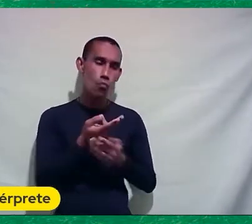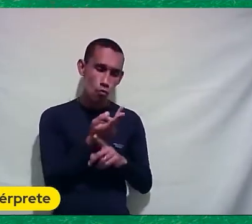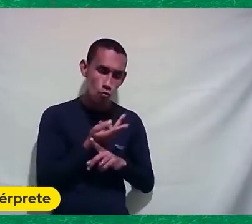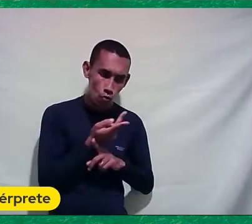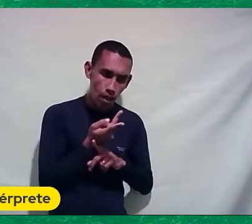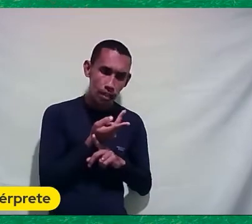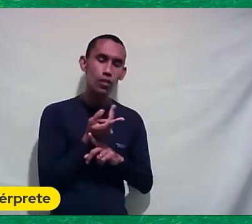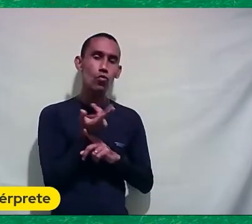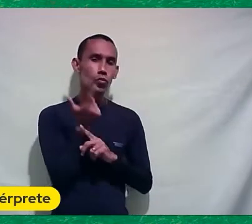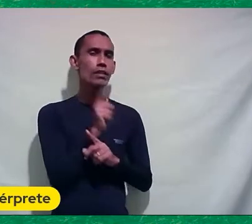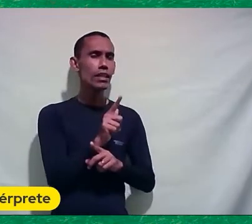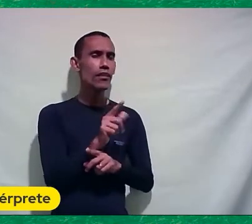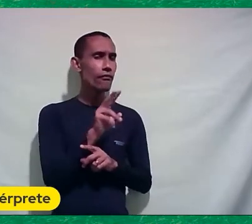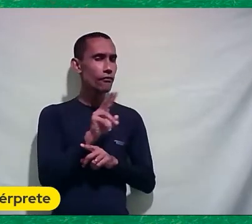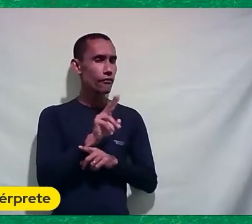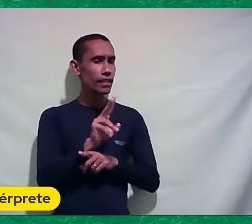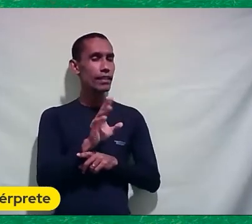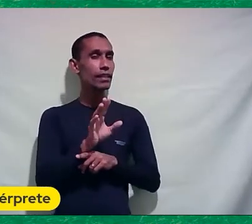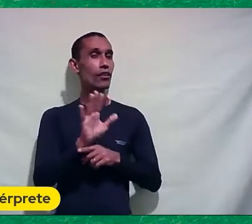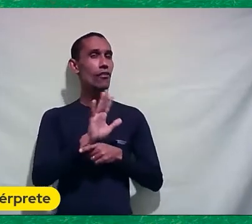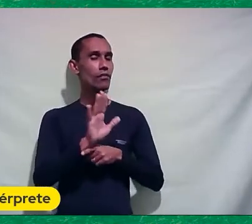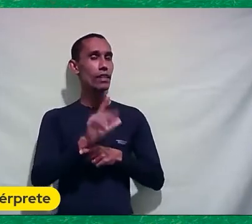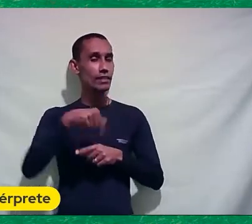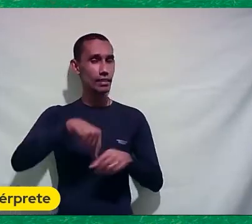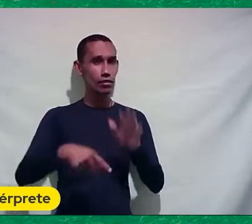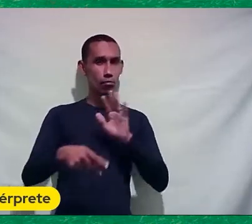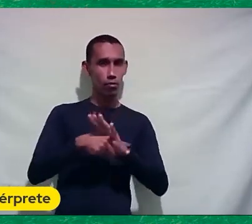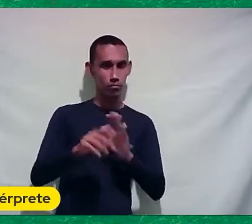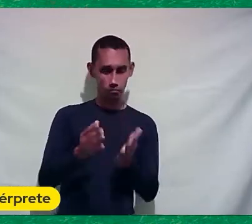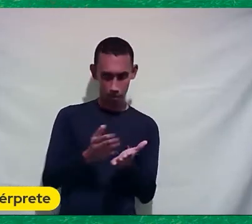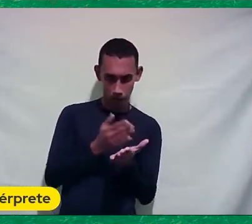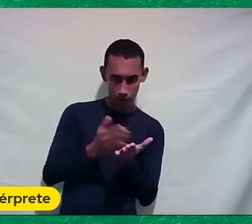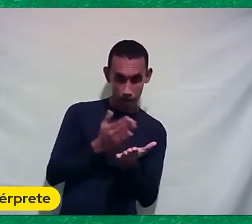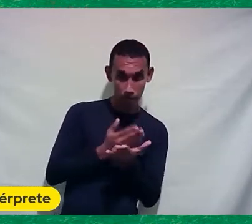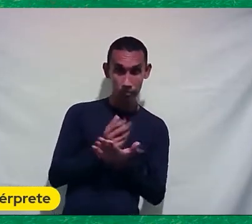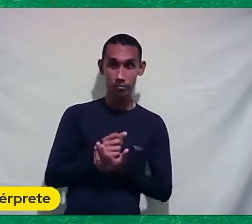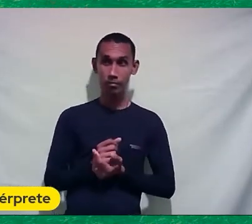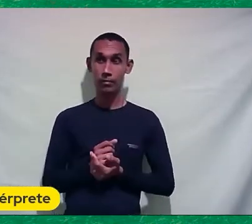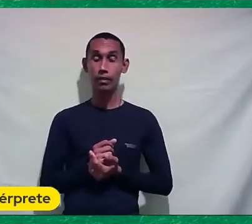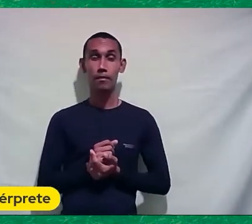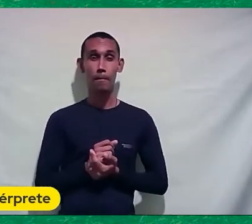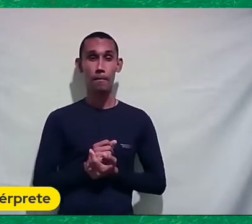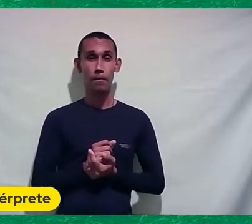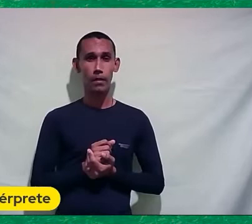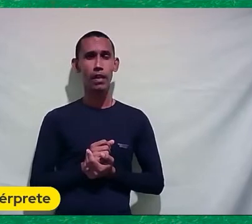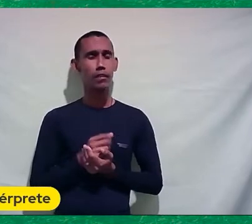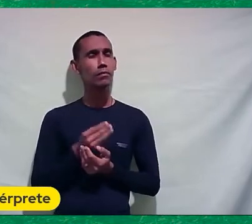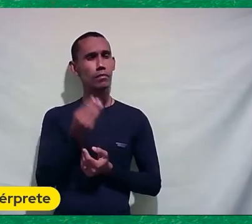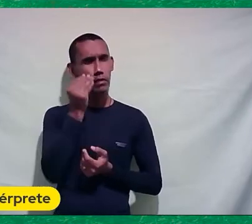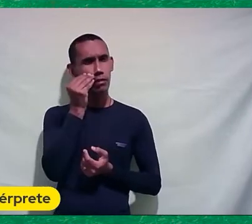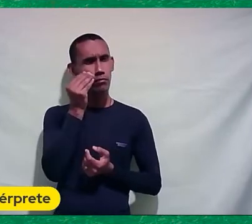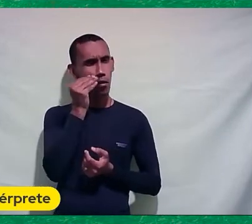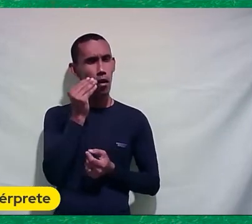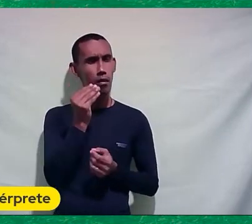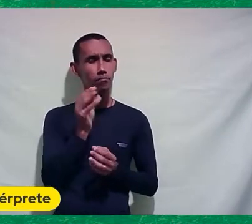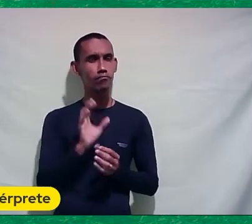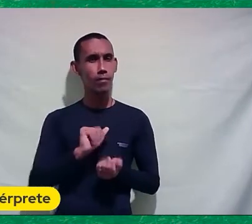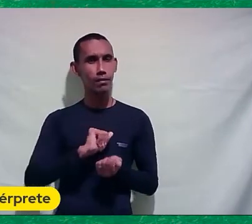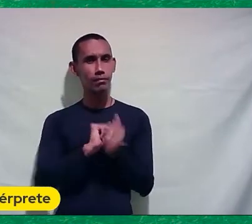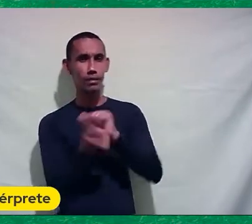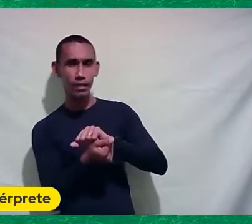ver se eu tenho Mas eu acho que eu vi Esse filme na época do livro Sim E ele tentou adaptar Um